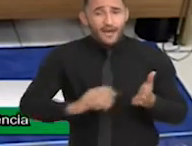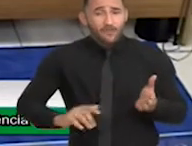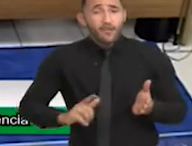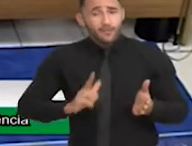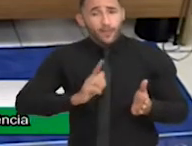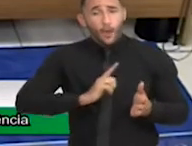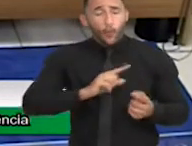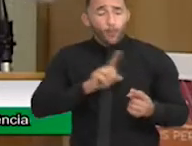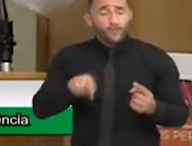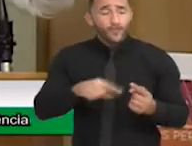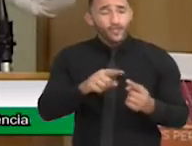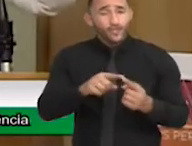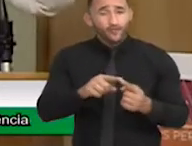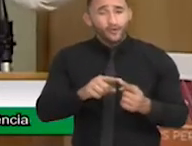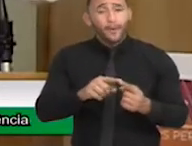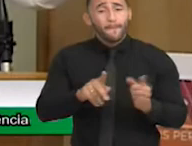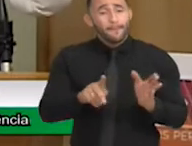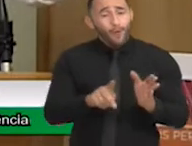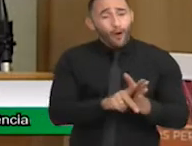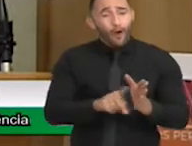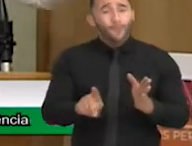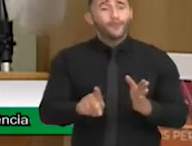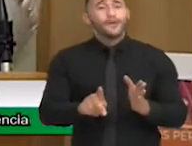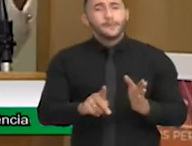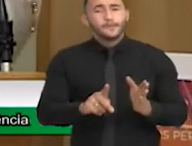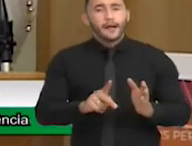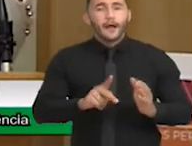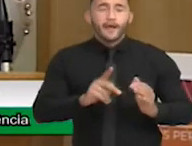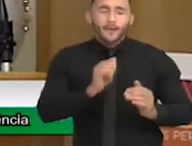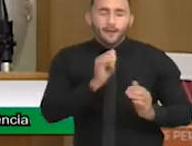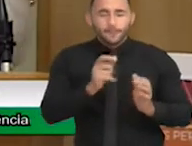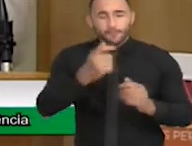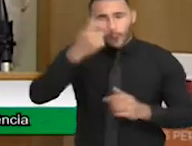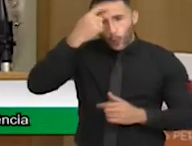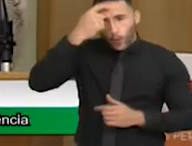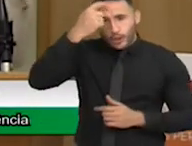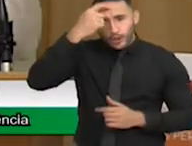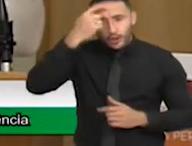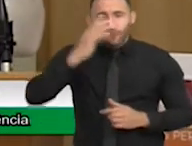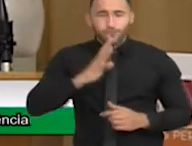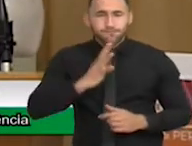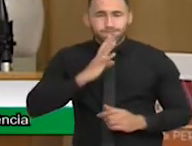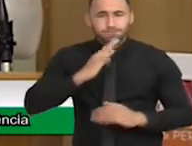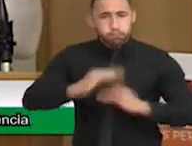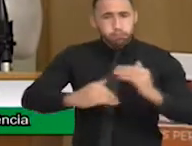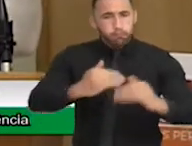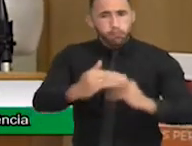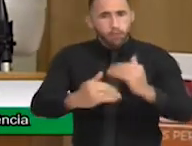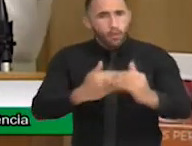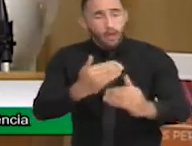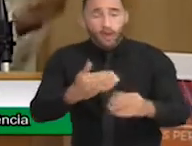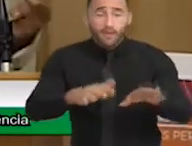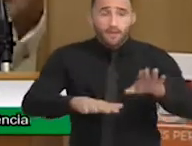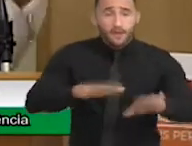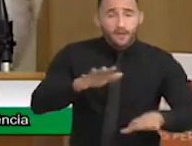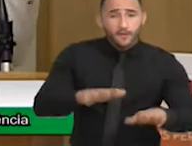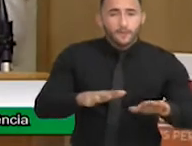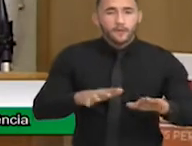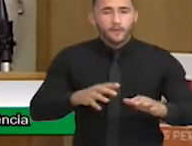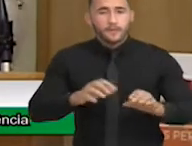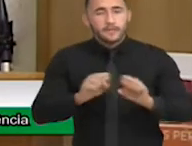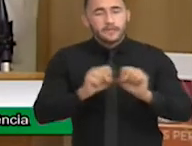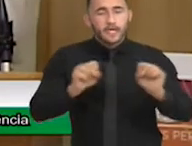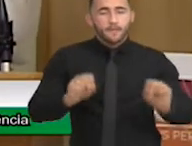funções executivas, funções cognitivas, é trabalhar o sistema inibitório,